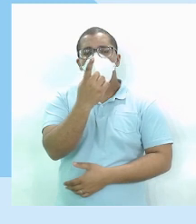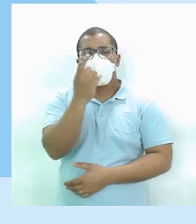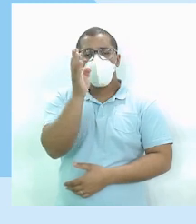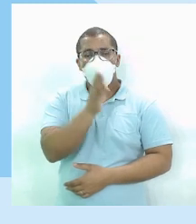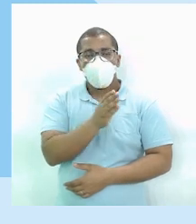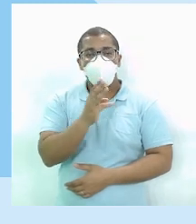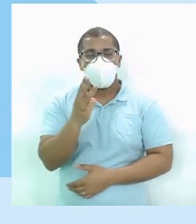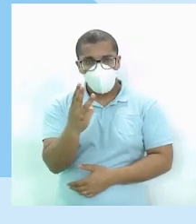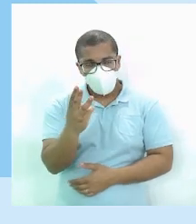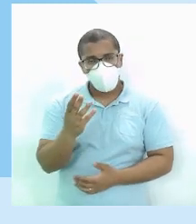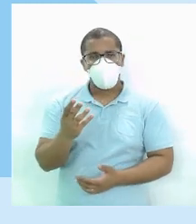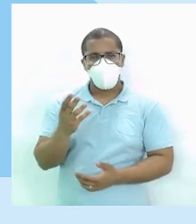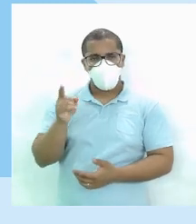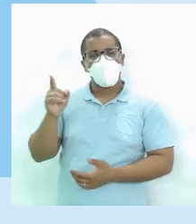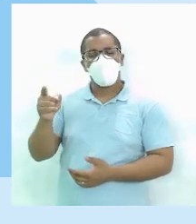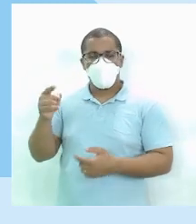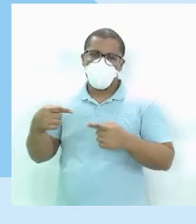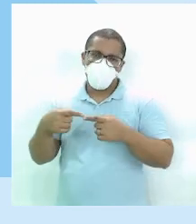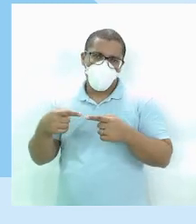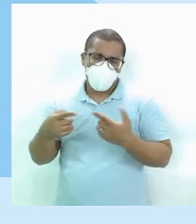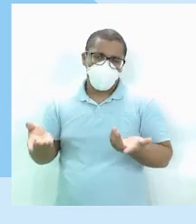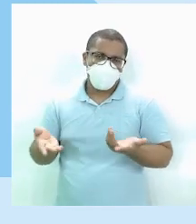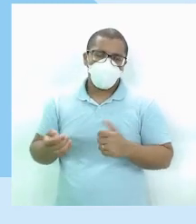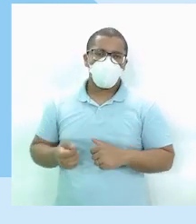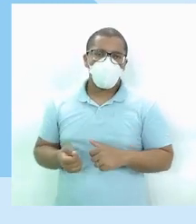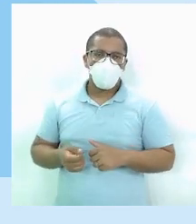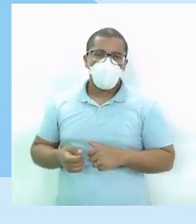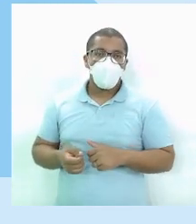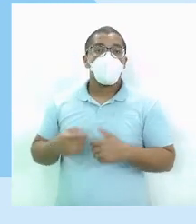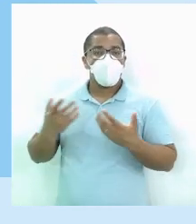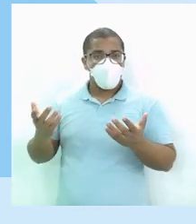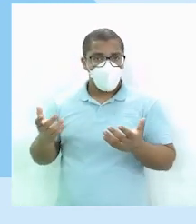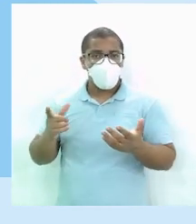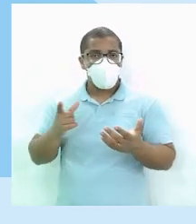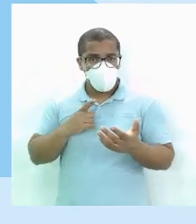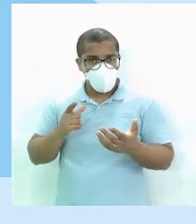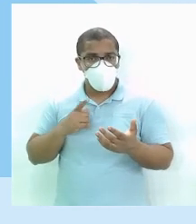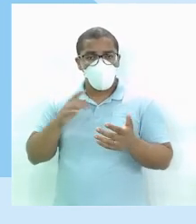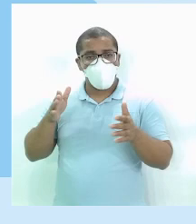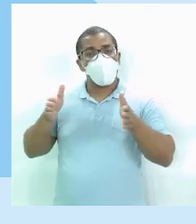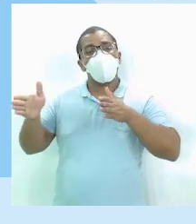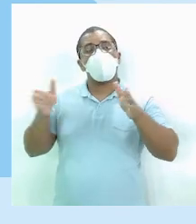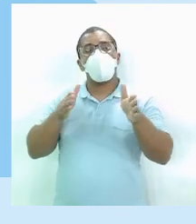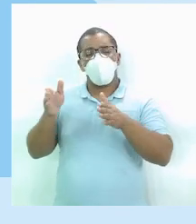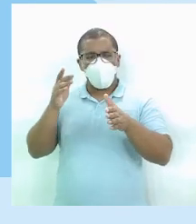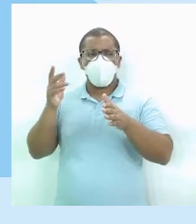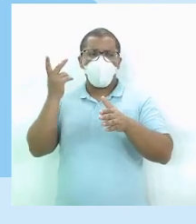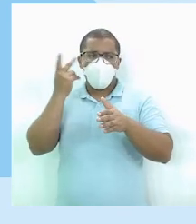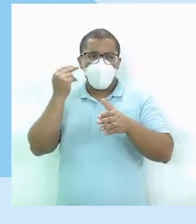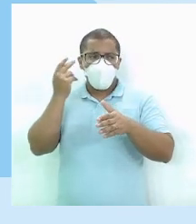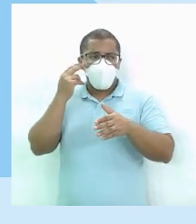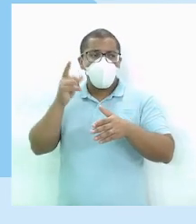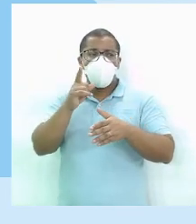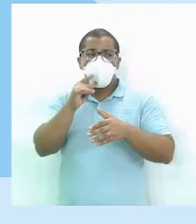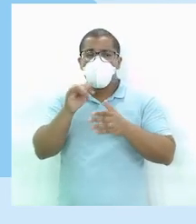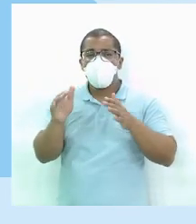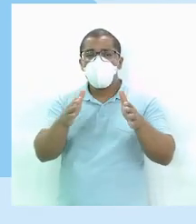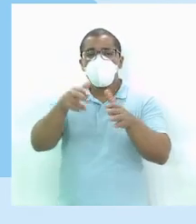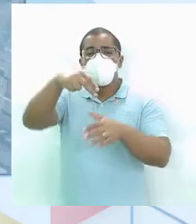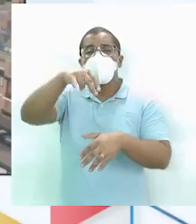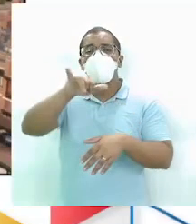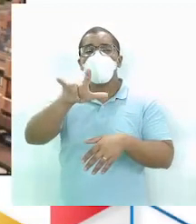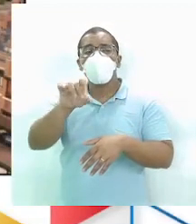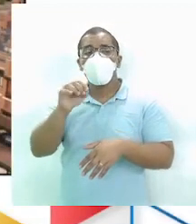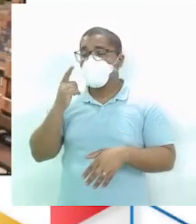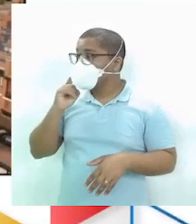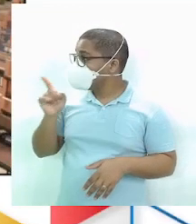Tá? Da plantação, ok? Isso é muito comum para aquele período Então, o Nilo era a representação Olha a imagem aí